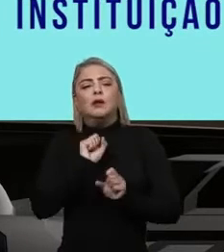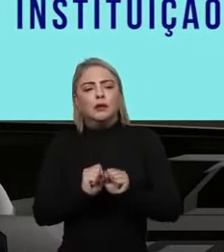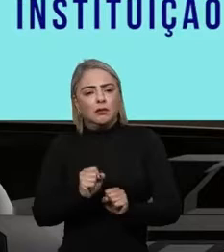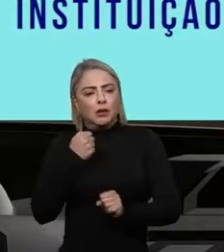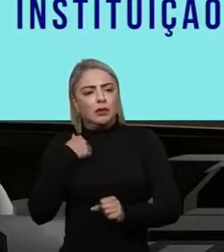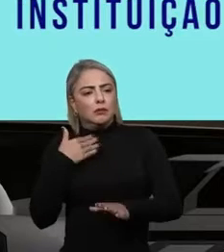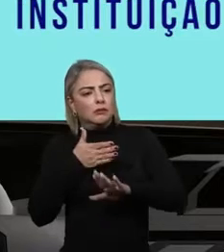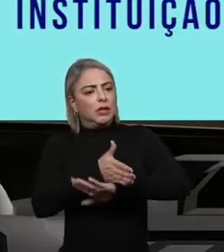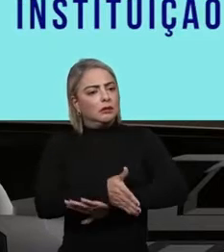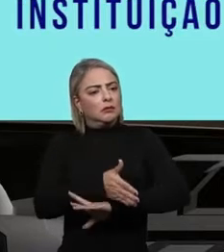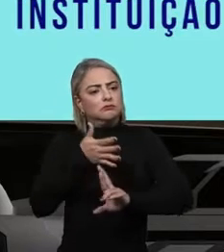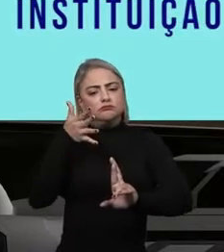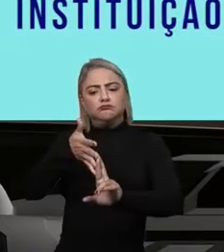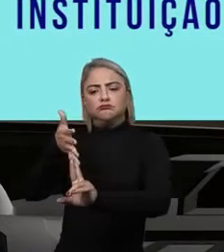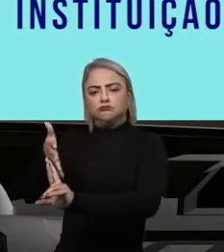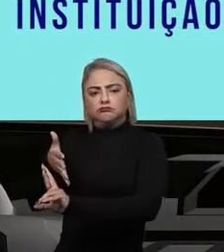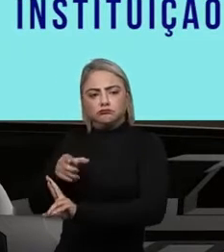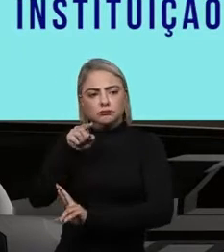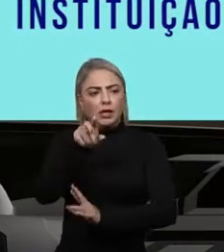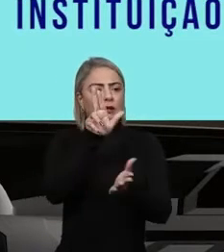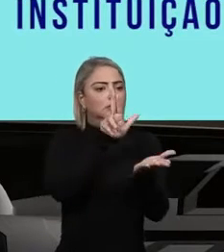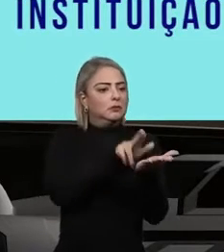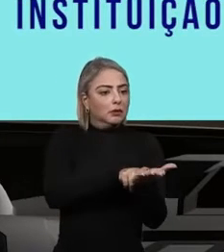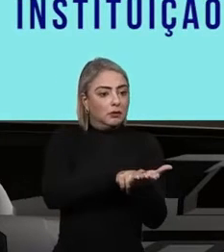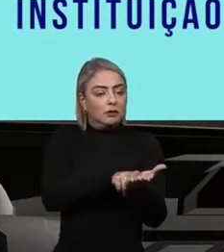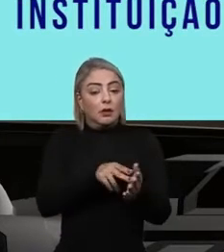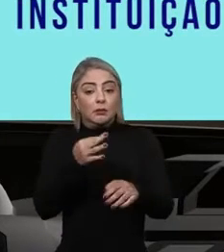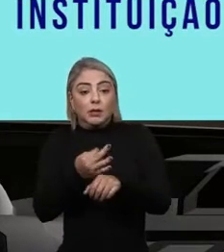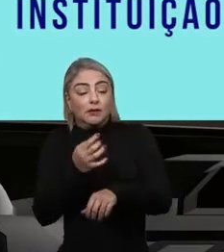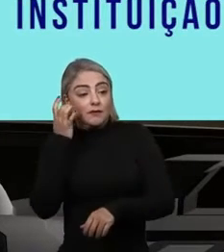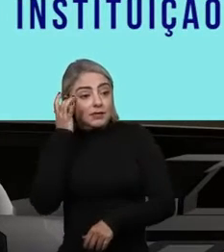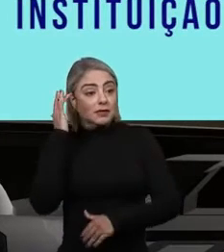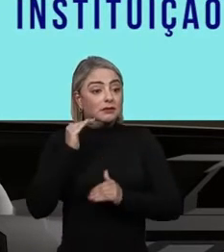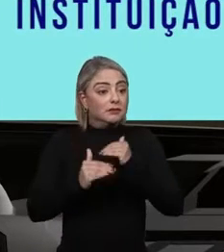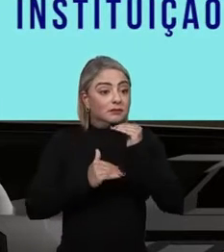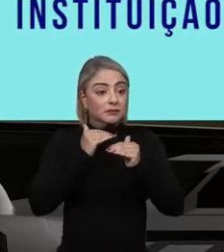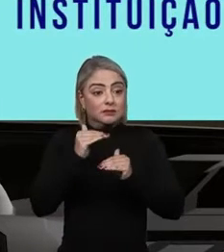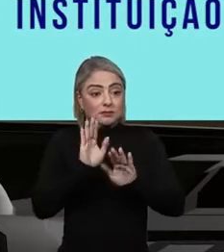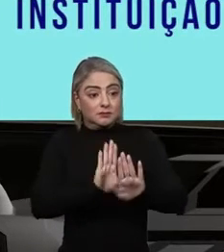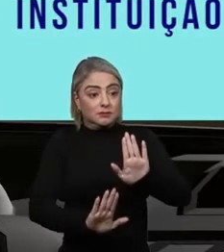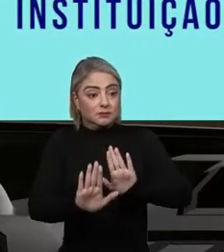intervir diretamente naquela internação para tentar facilitar o processo de cuidado.